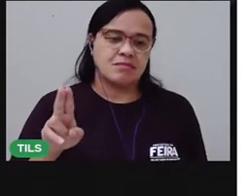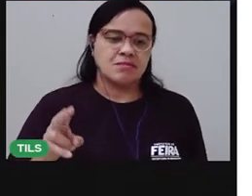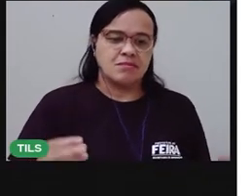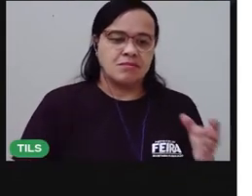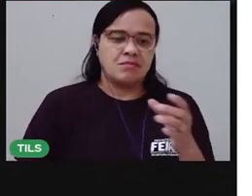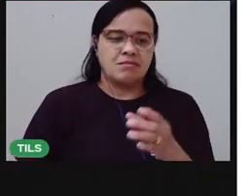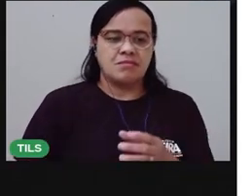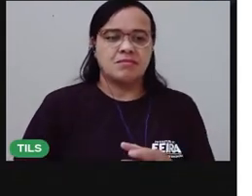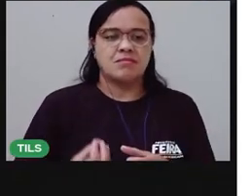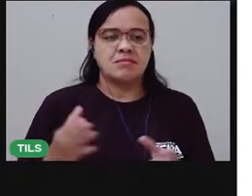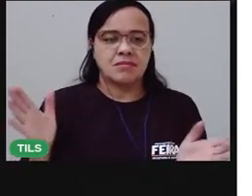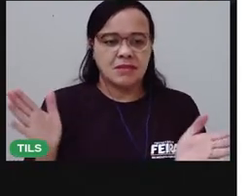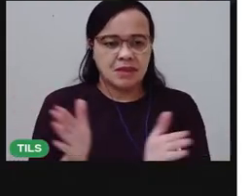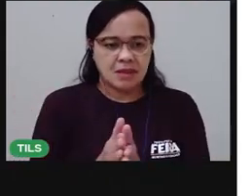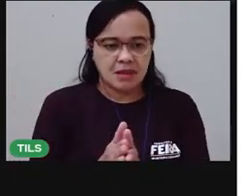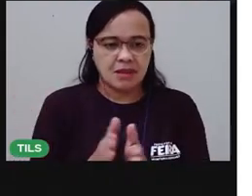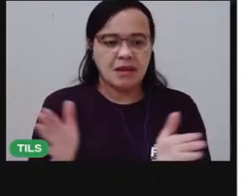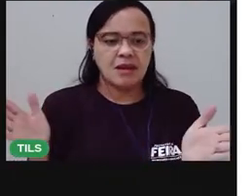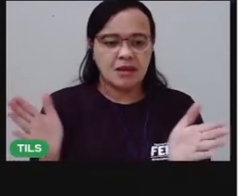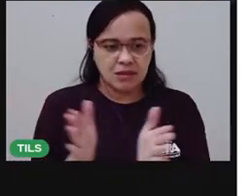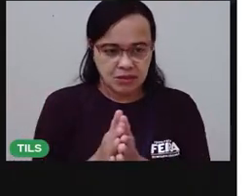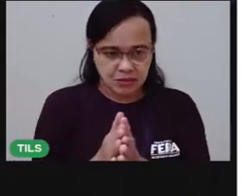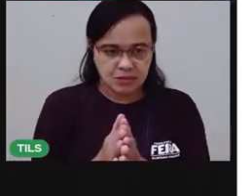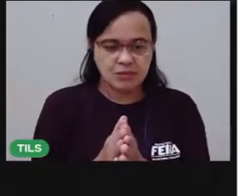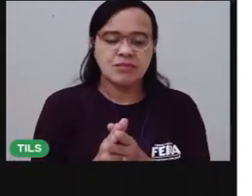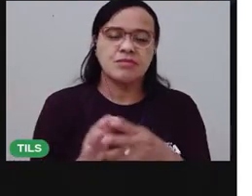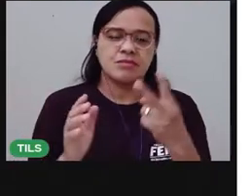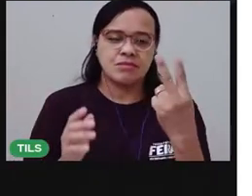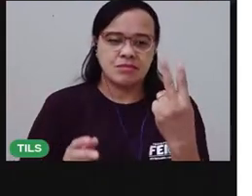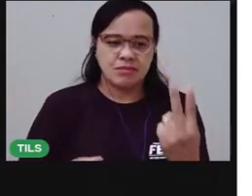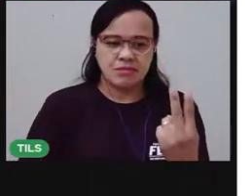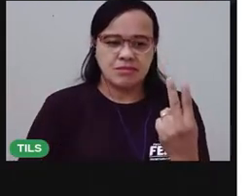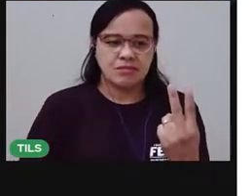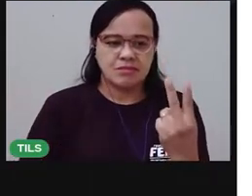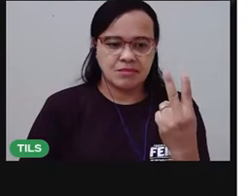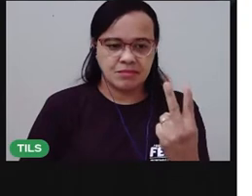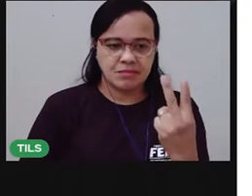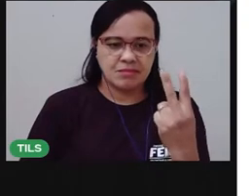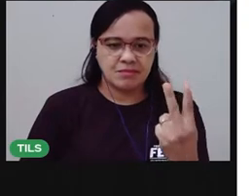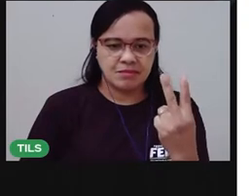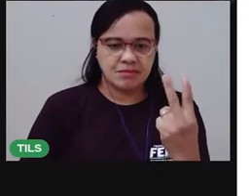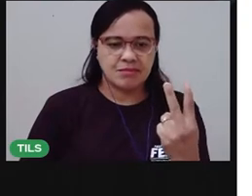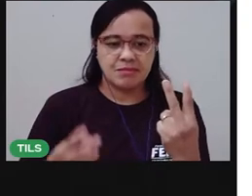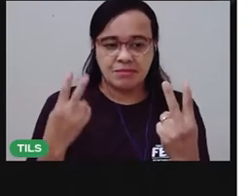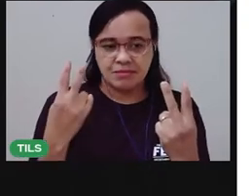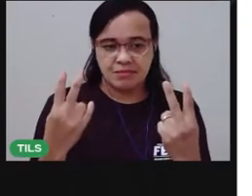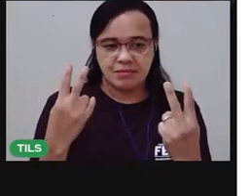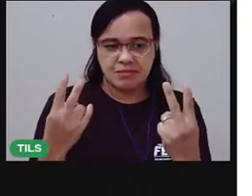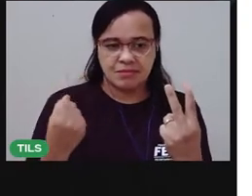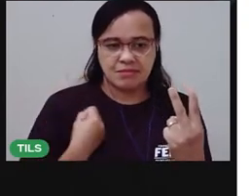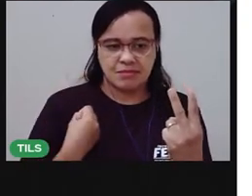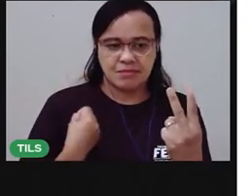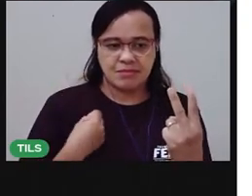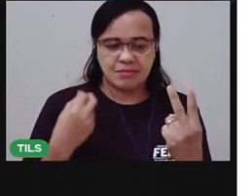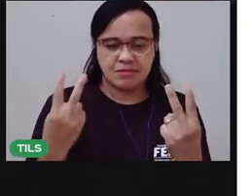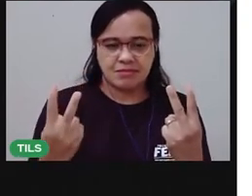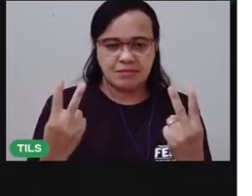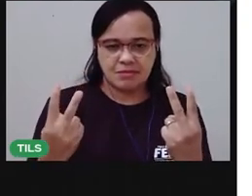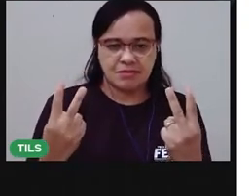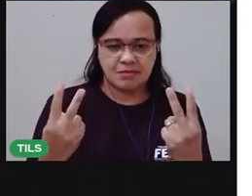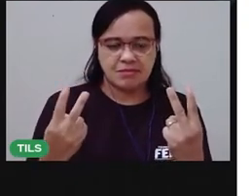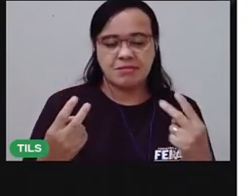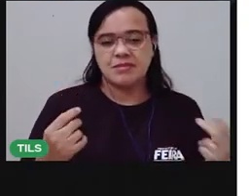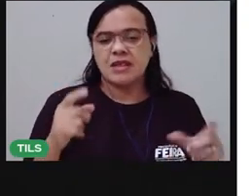Ka. Ju. Duas sílabas. Vamos ver quantas letras tem?